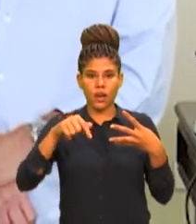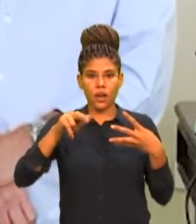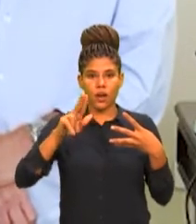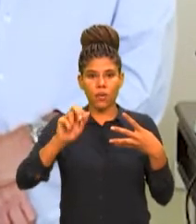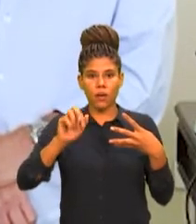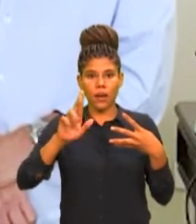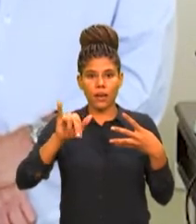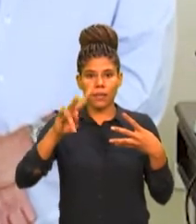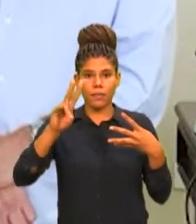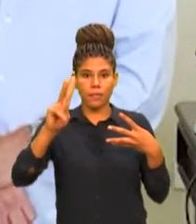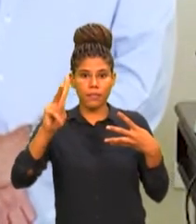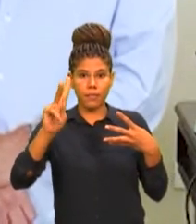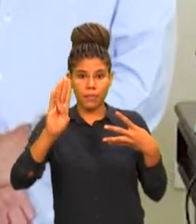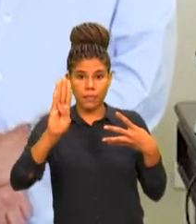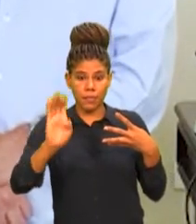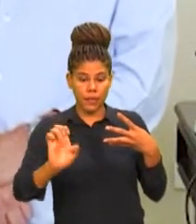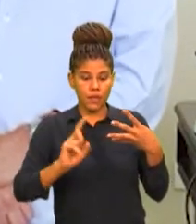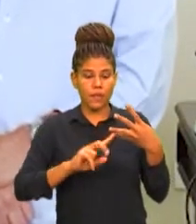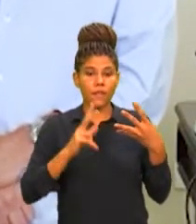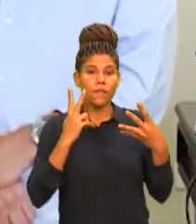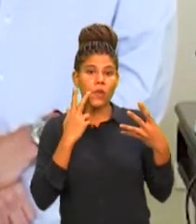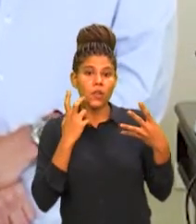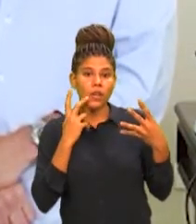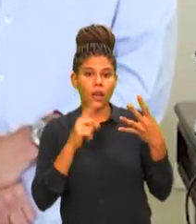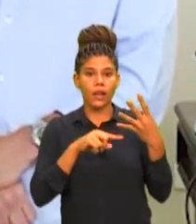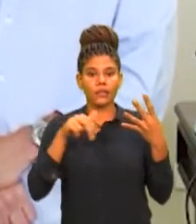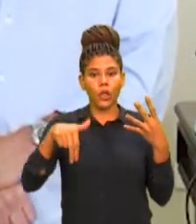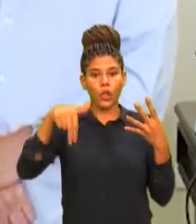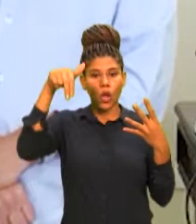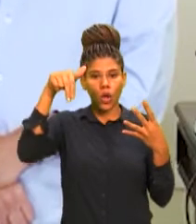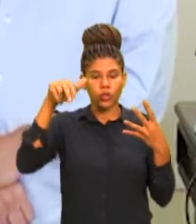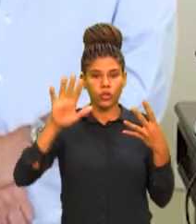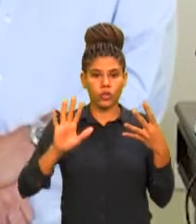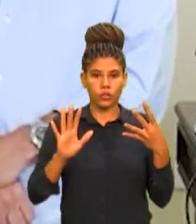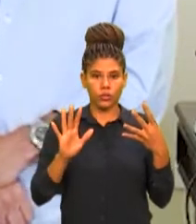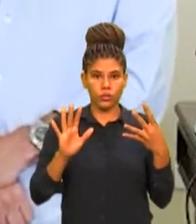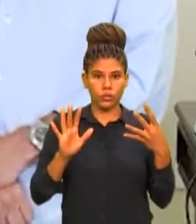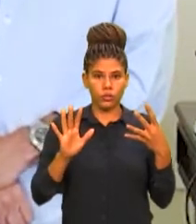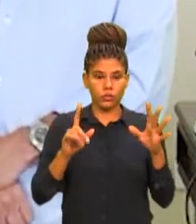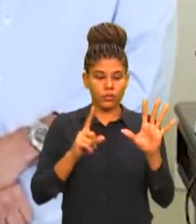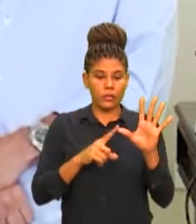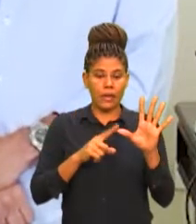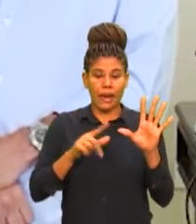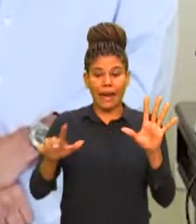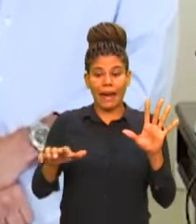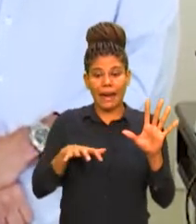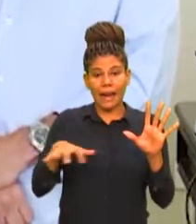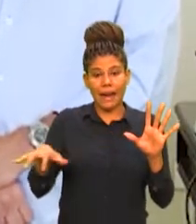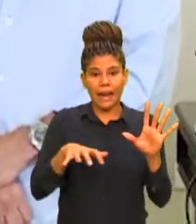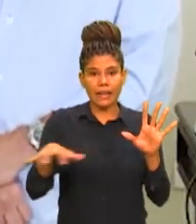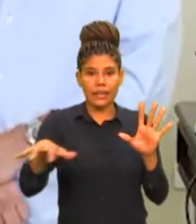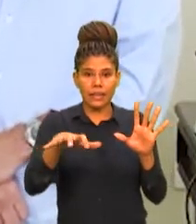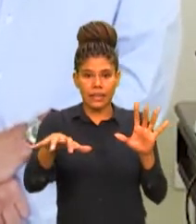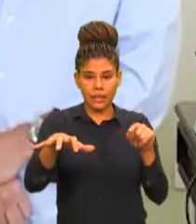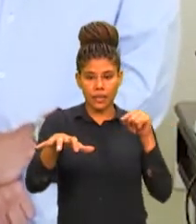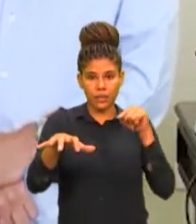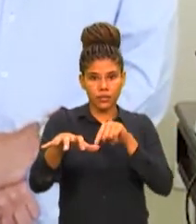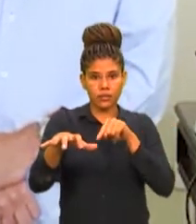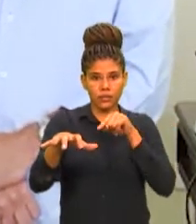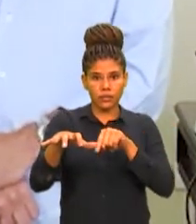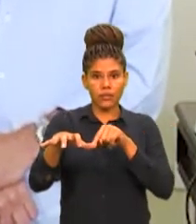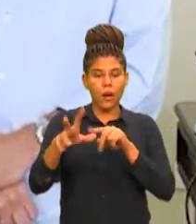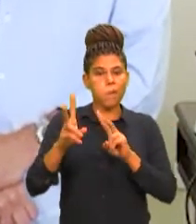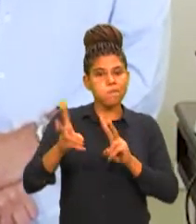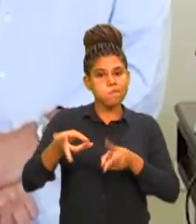Fortaleza e região norte. Cabendo ainda a macro-região do Cariri, que envolve ali o Cariri e o Centro-Sul, manter